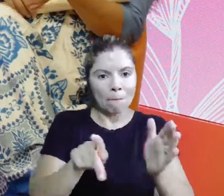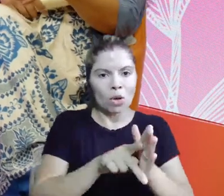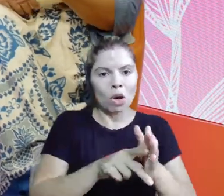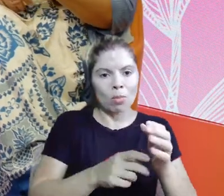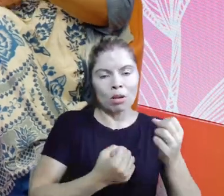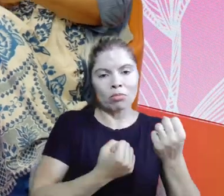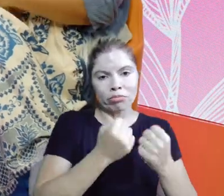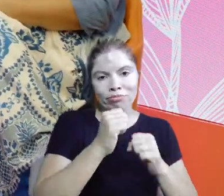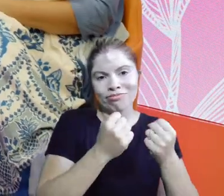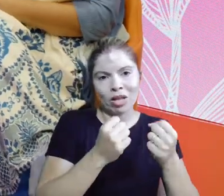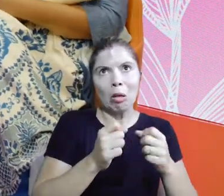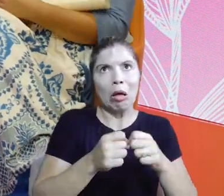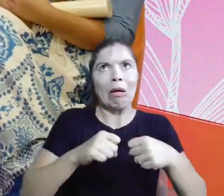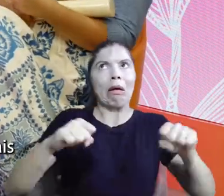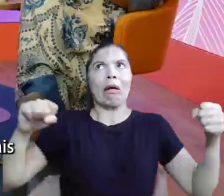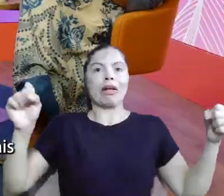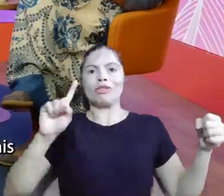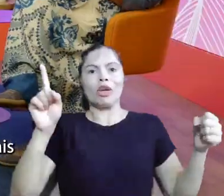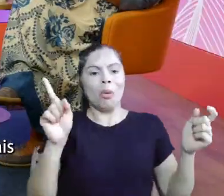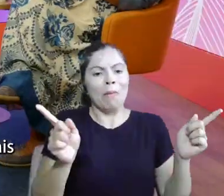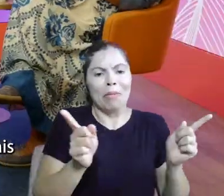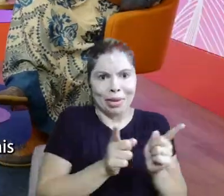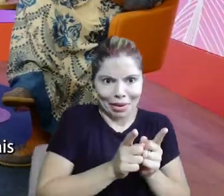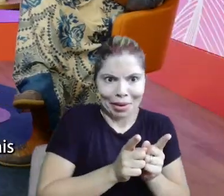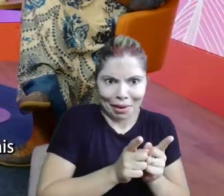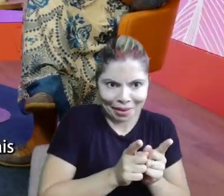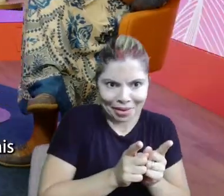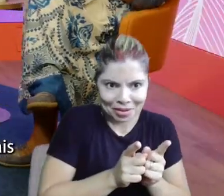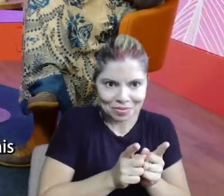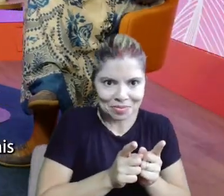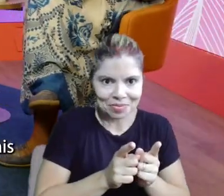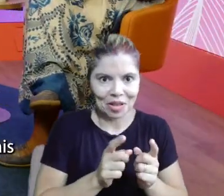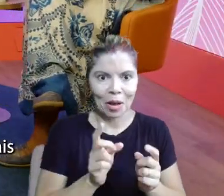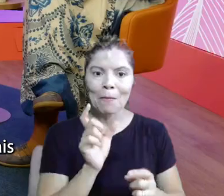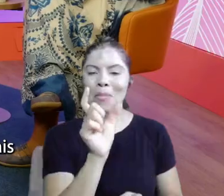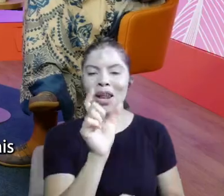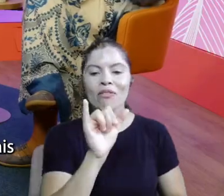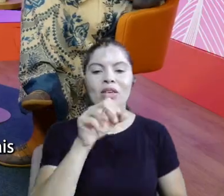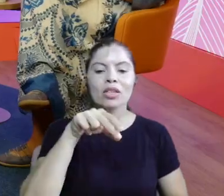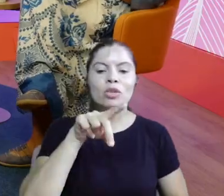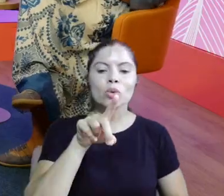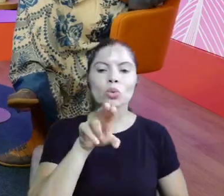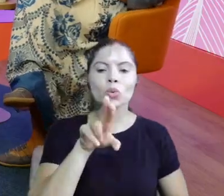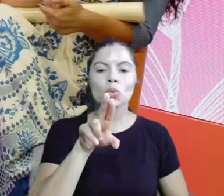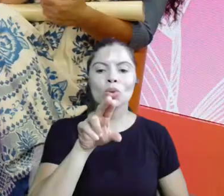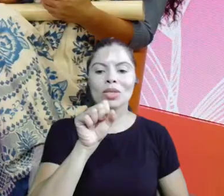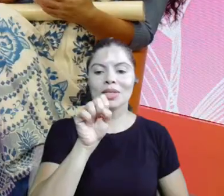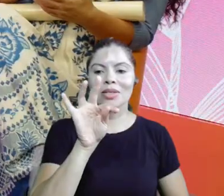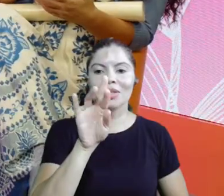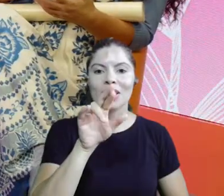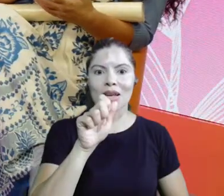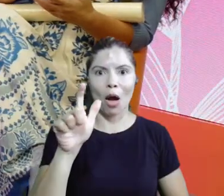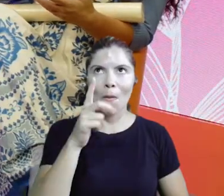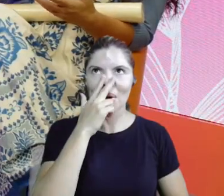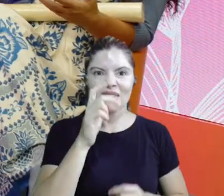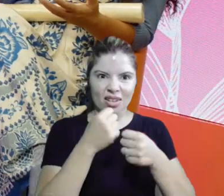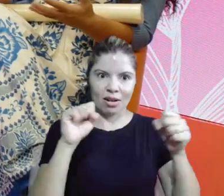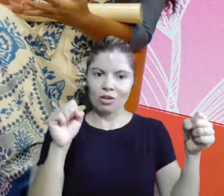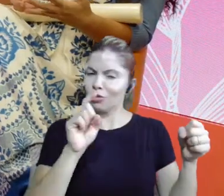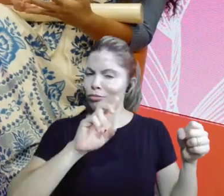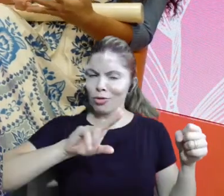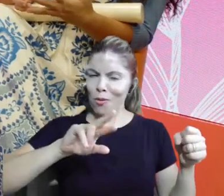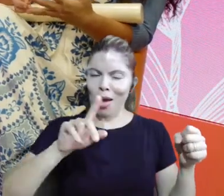pequenininha. Depois a gente vai ver lá nas redes sociais quando ela estiver pronta. Não, nós vamos ver pessoalmente. Como a gente faz, aproveita